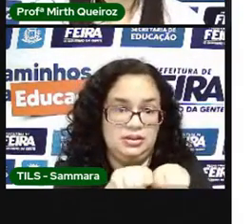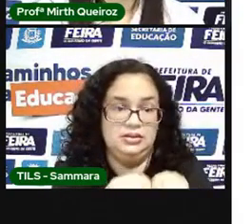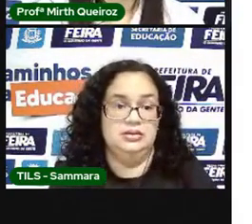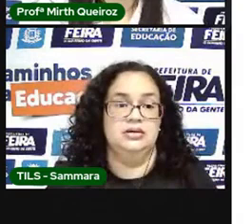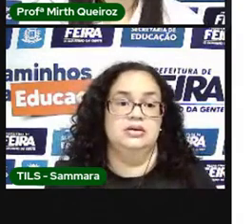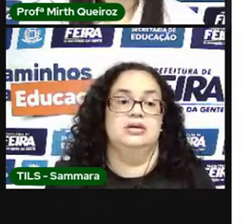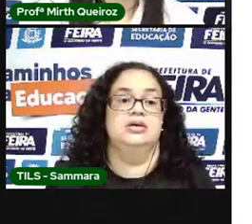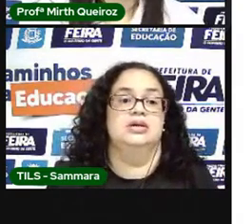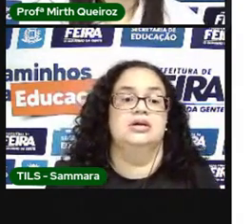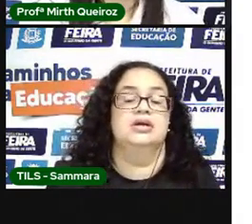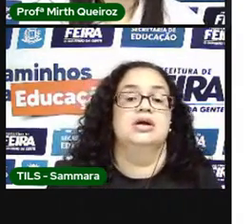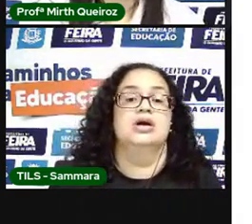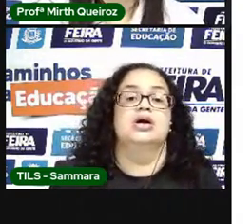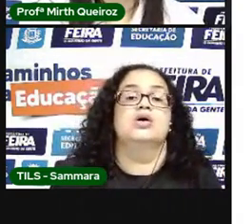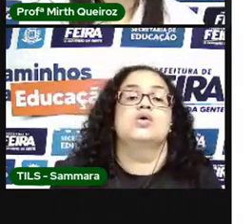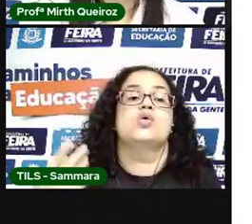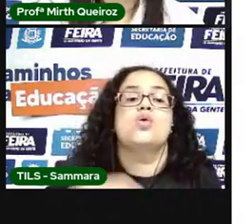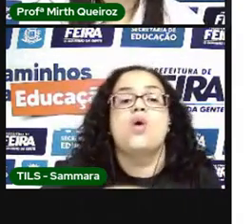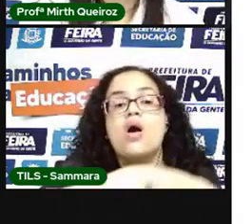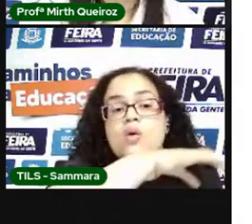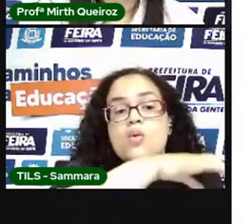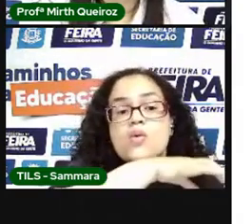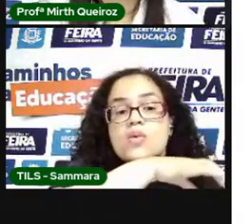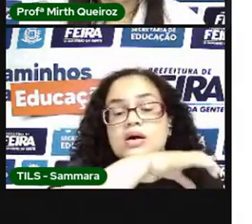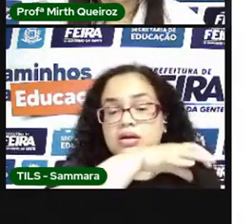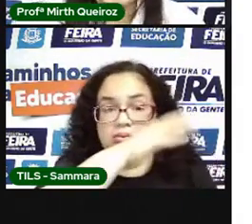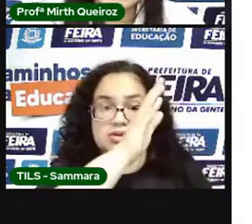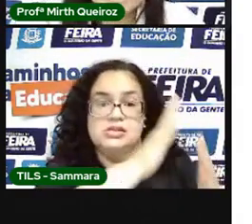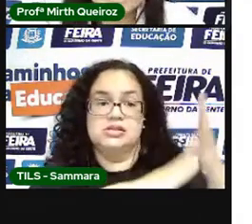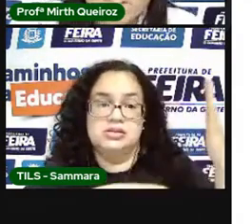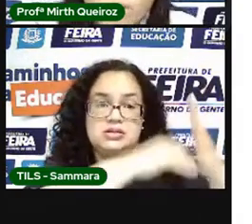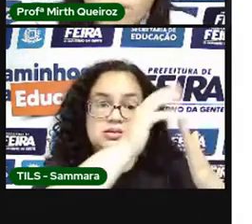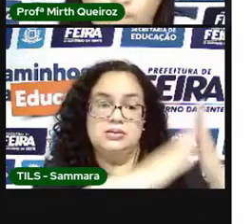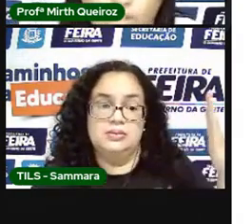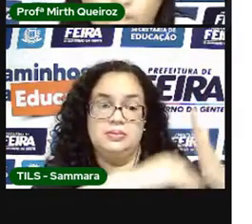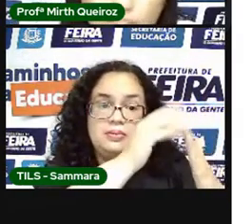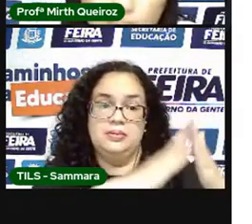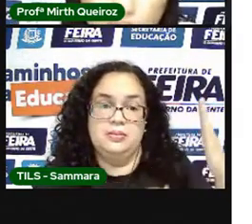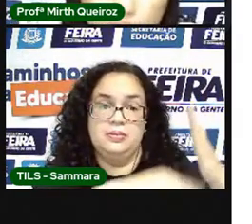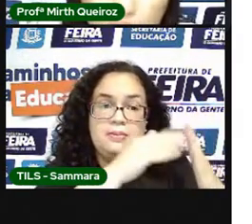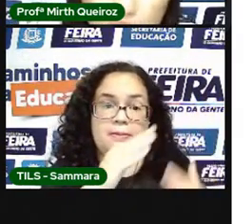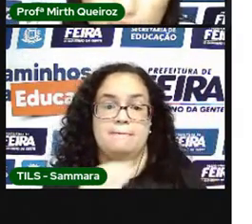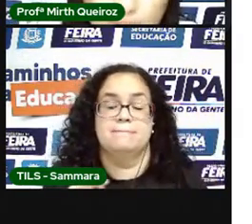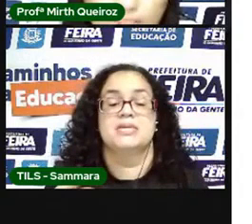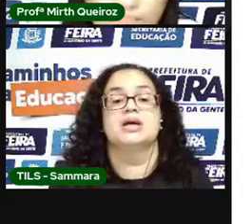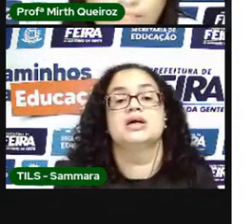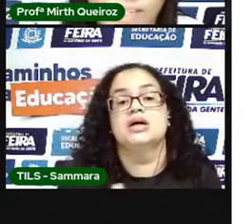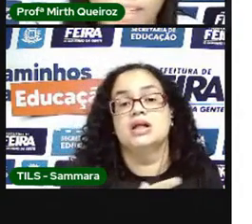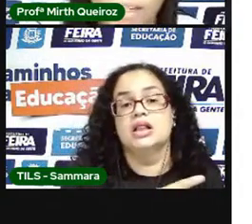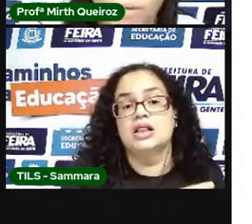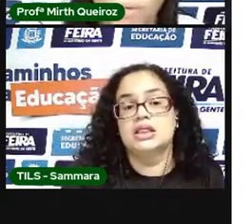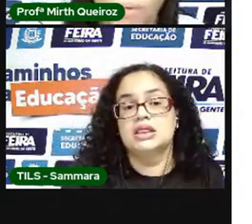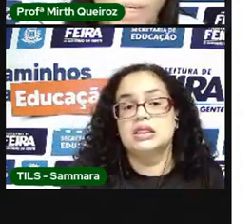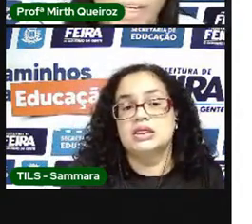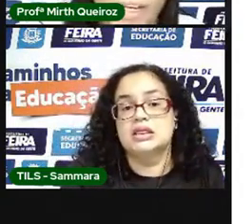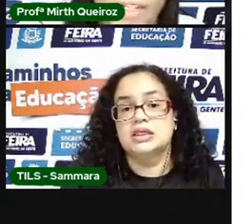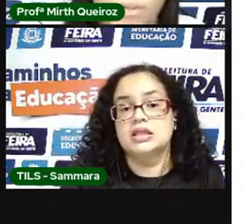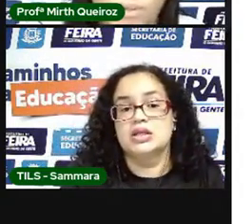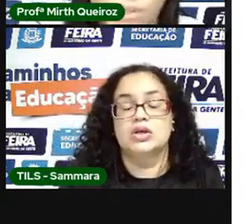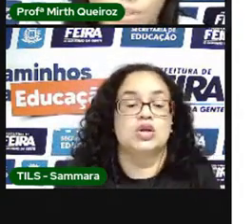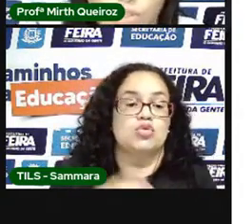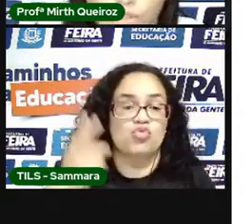E que animais há na pintura? Aqui, ó. Nós temos aqui o